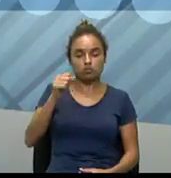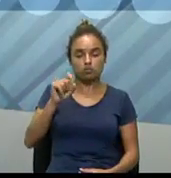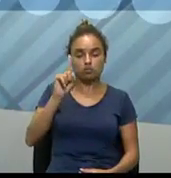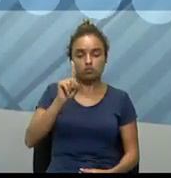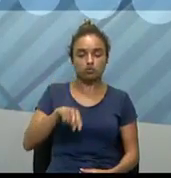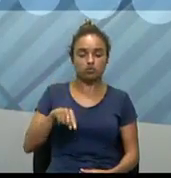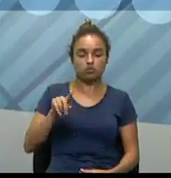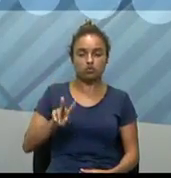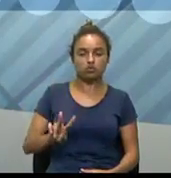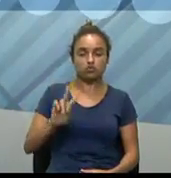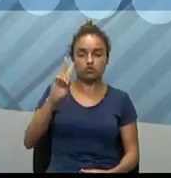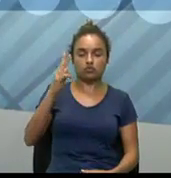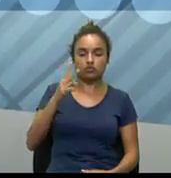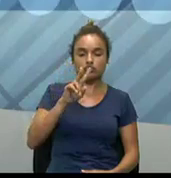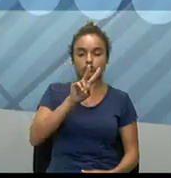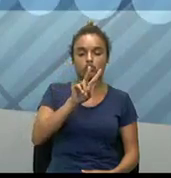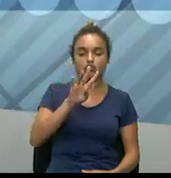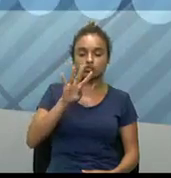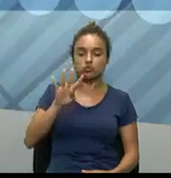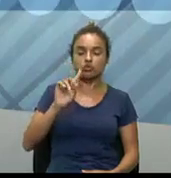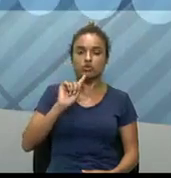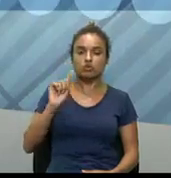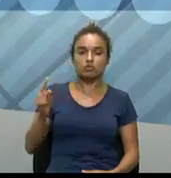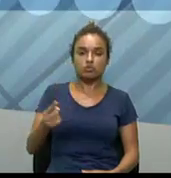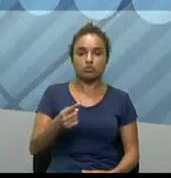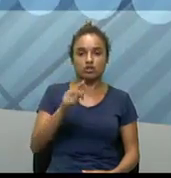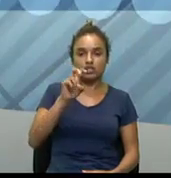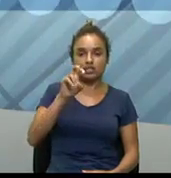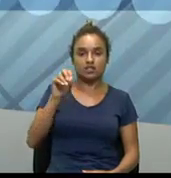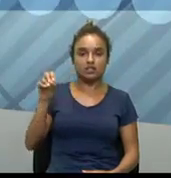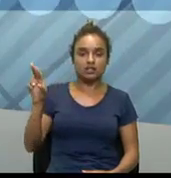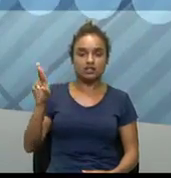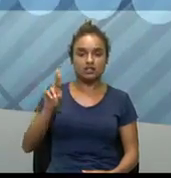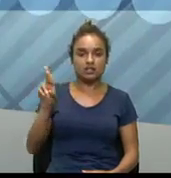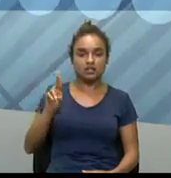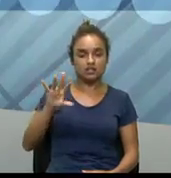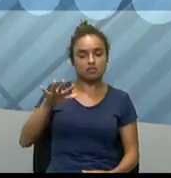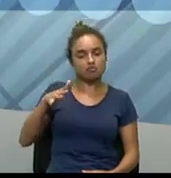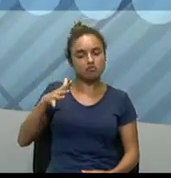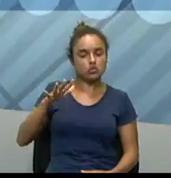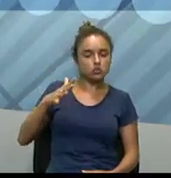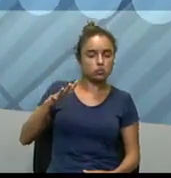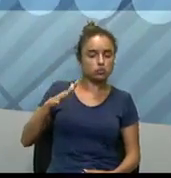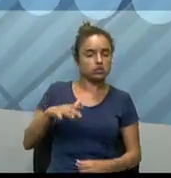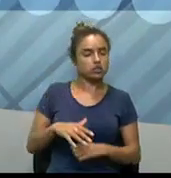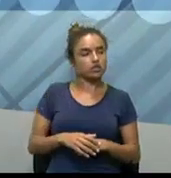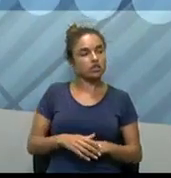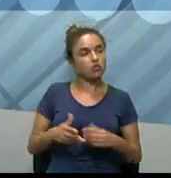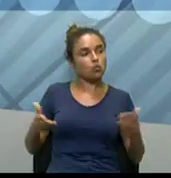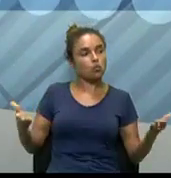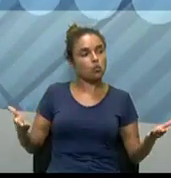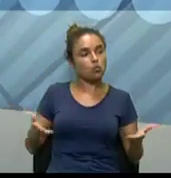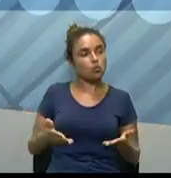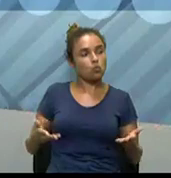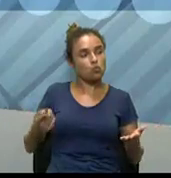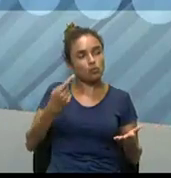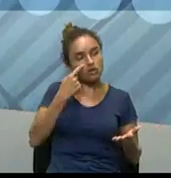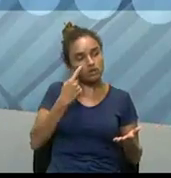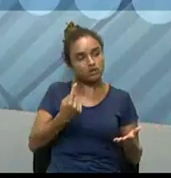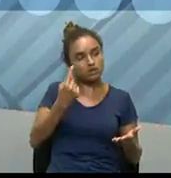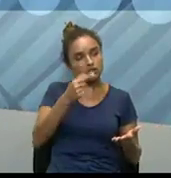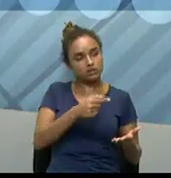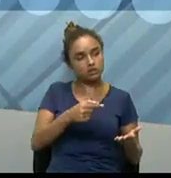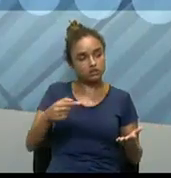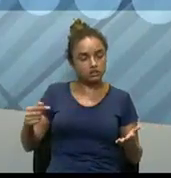.500 reais aproximadamente, tá? Hoje, né? Digamos assim, uma semana